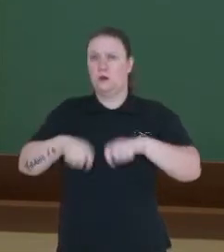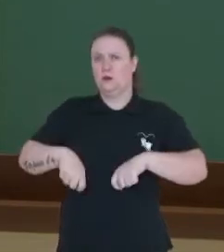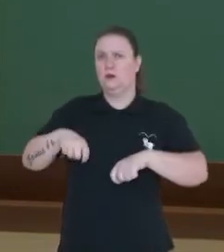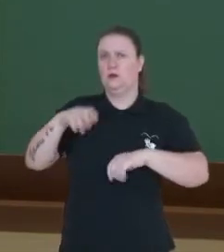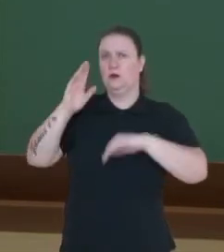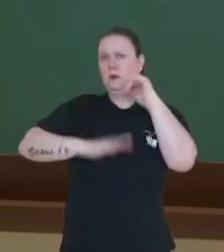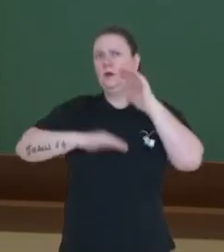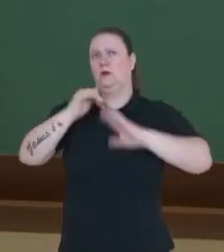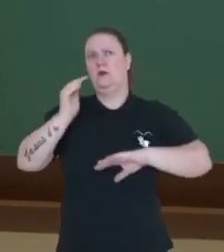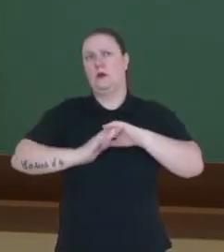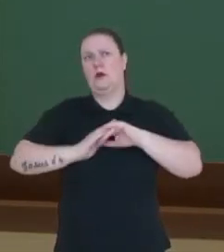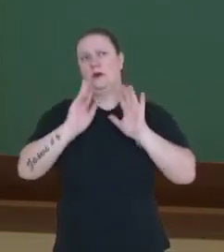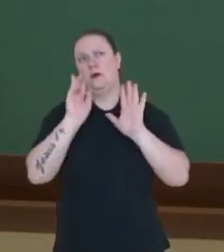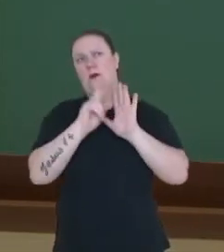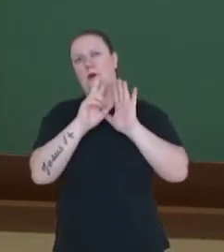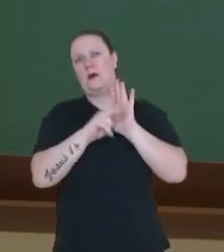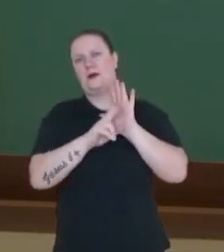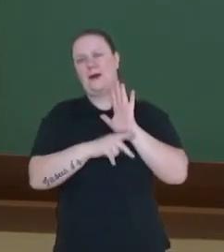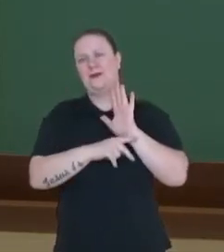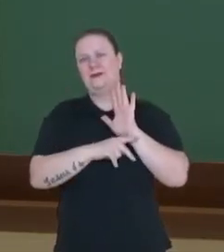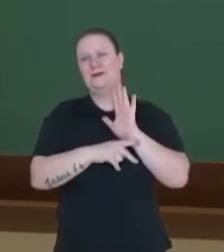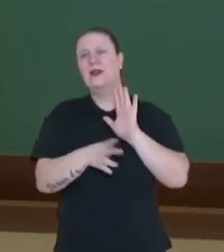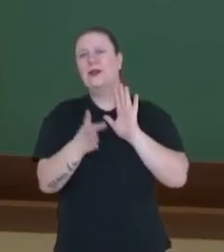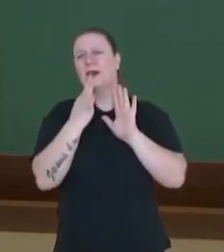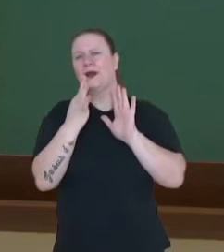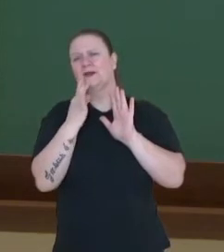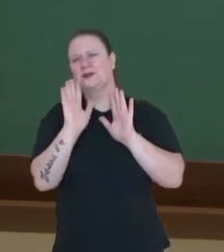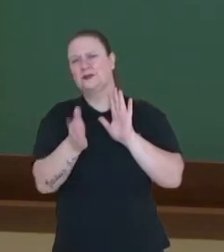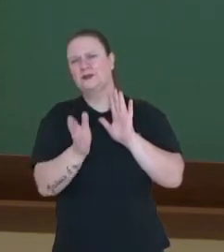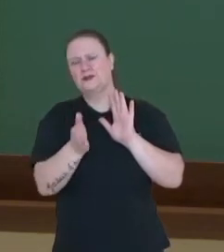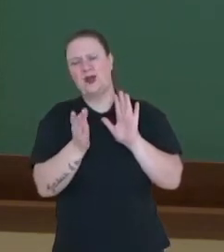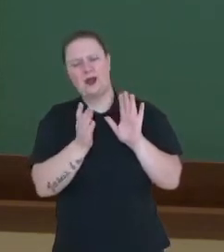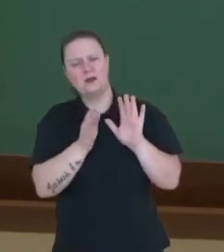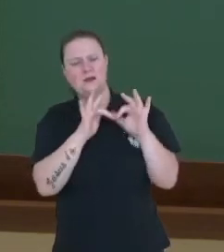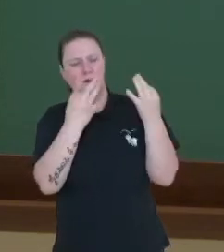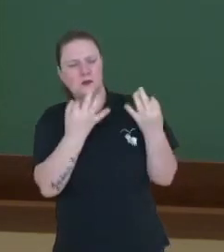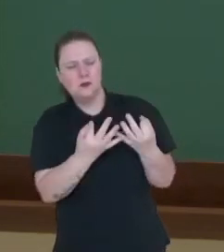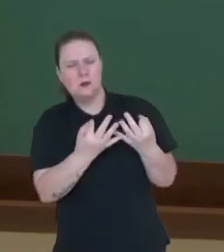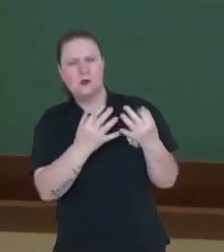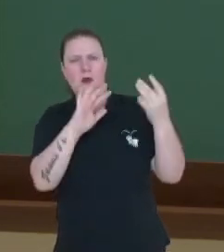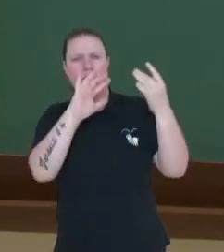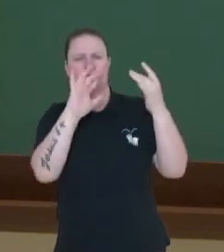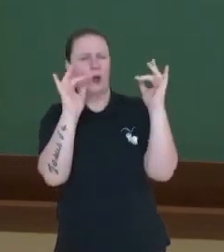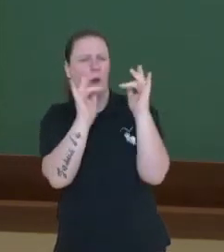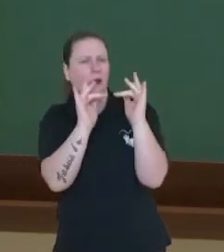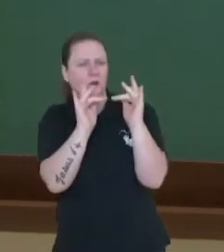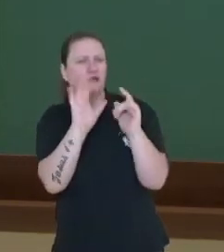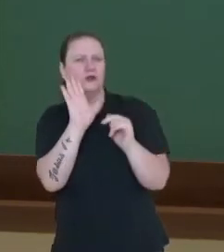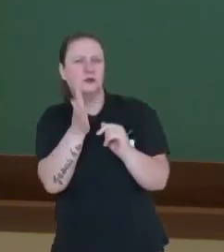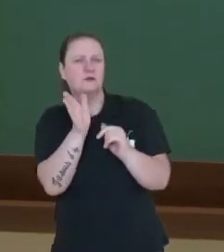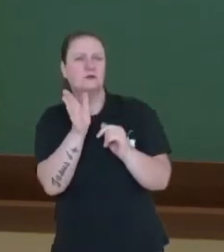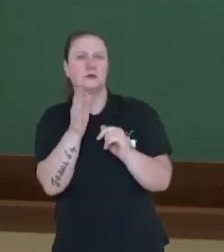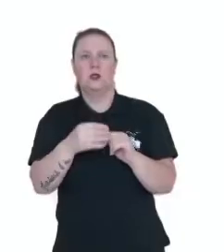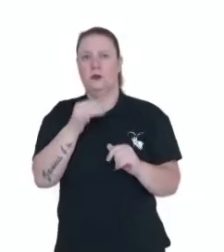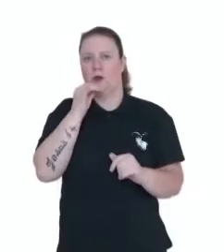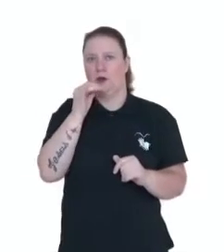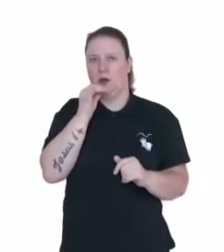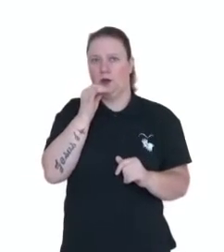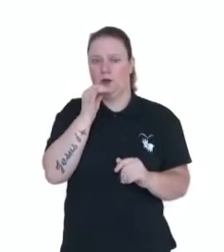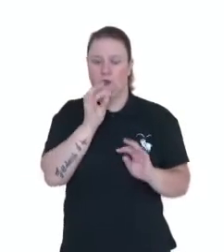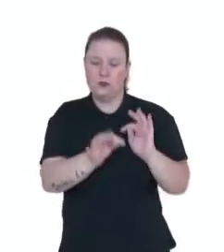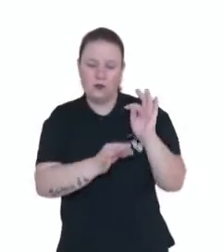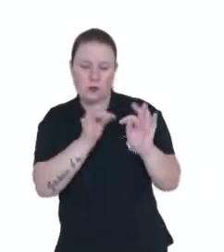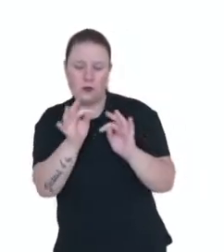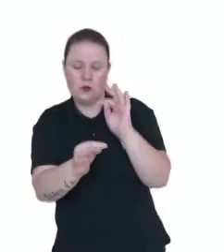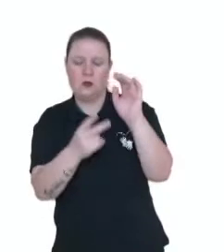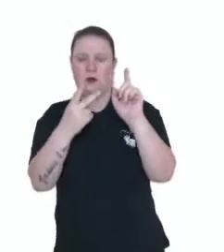desenvolvidas pelas pessoas, pessoas conhecidas nossas e que estão ligadas ao setor terciário como serviços de informática,